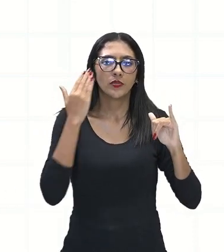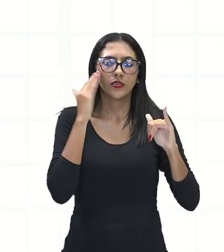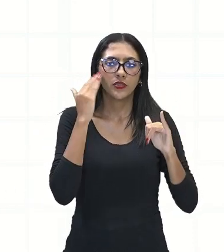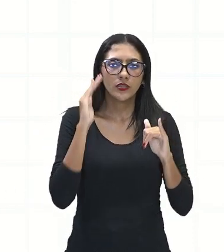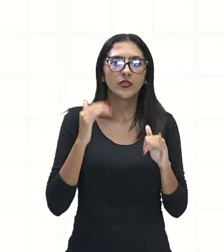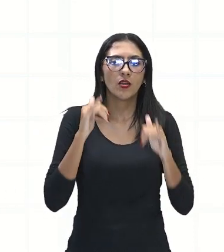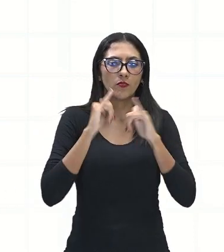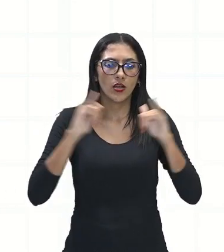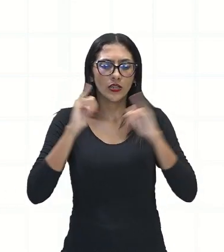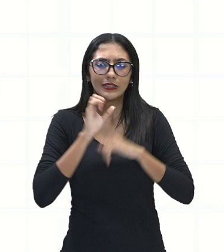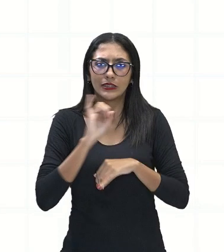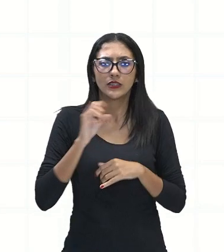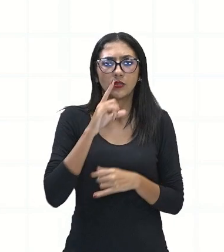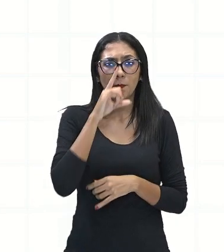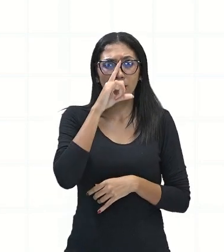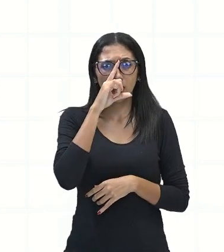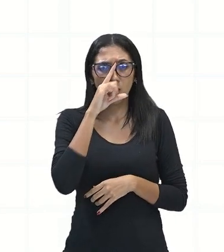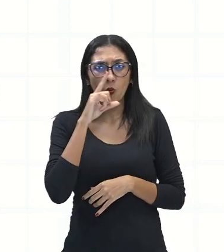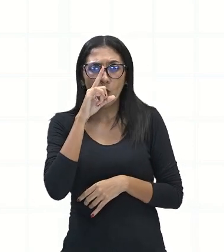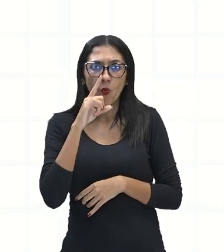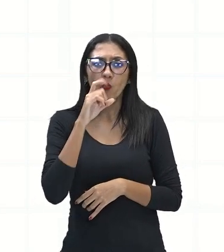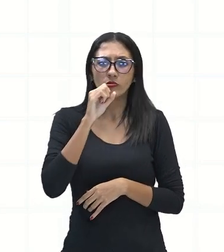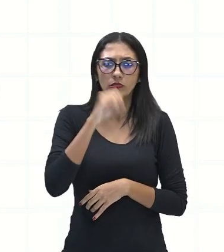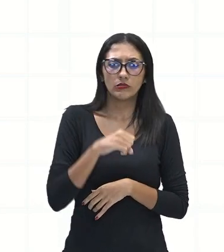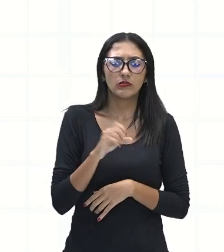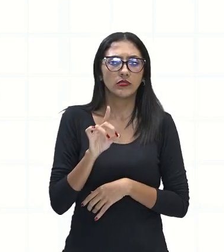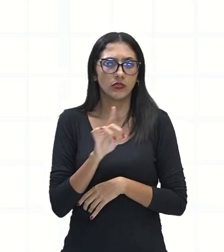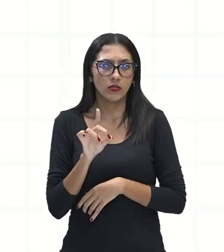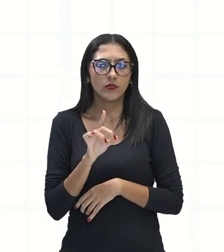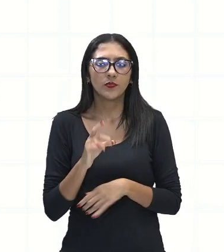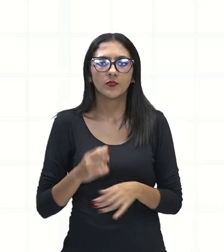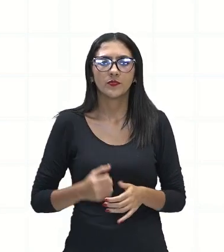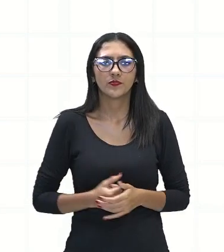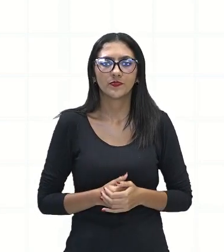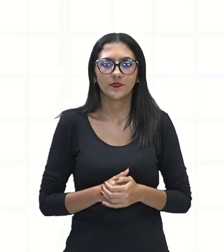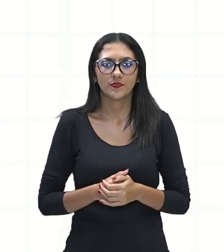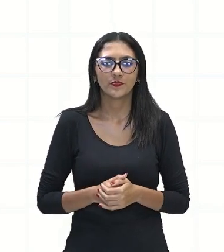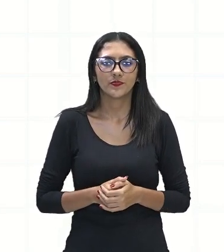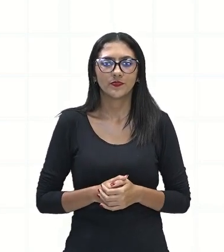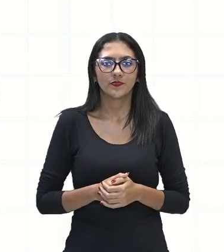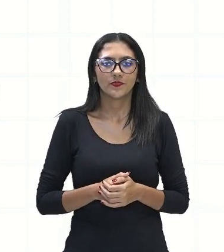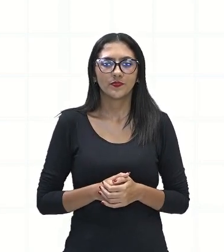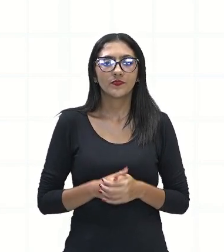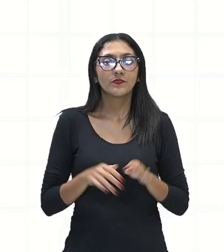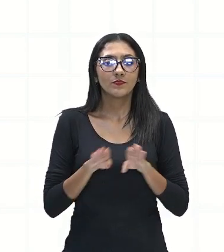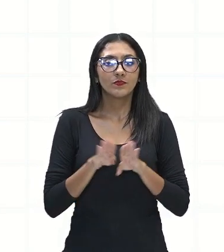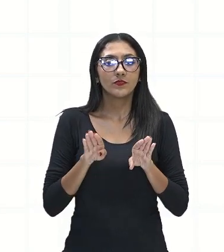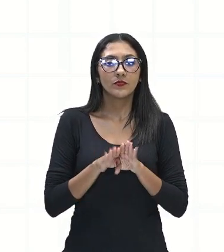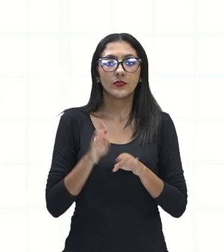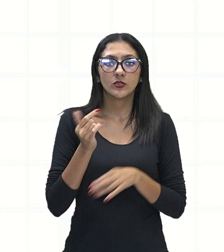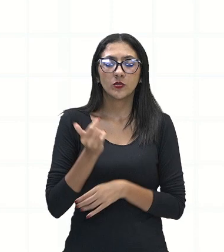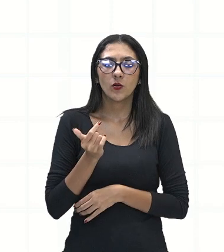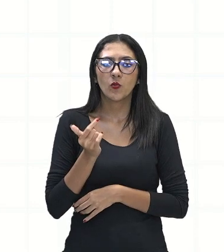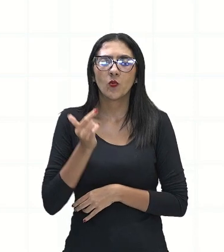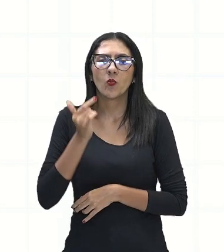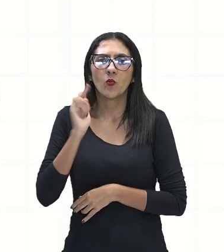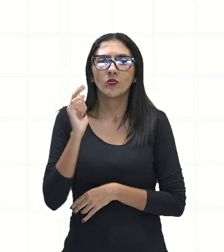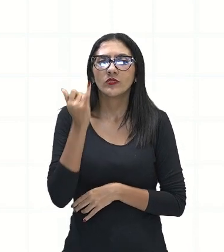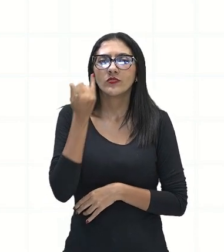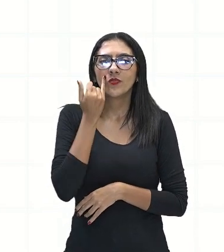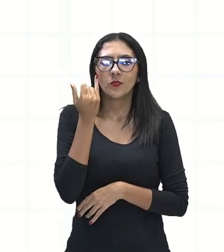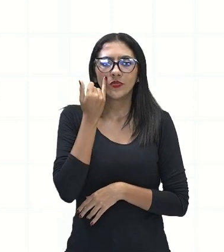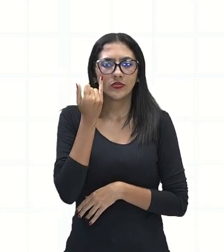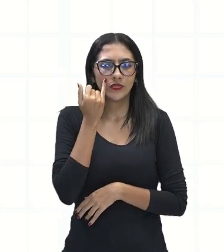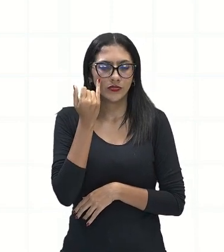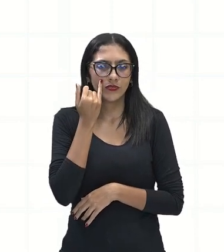agravante ou não. E aí nós temos uma outra instituição aqui que também vai dar informações a